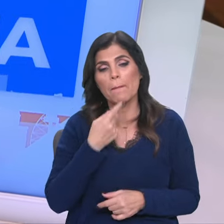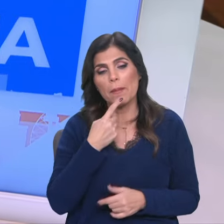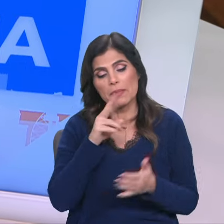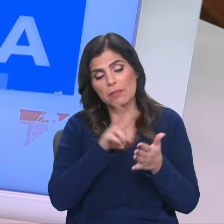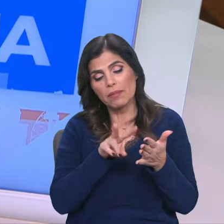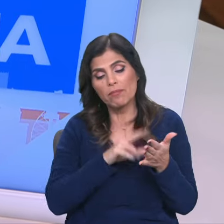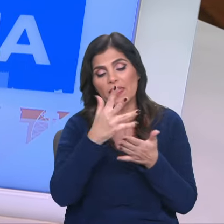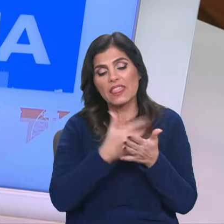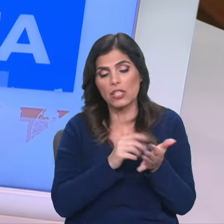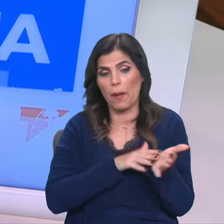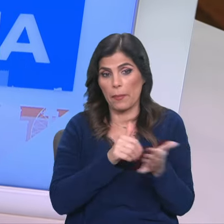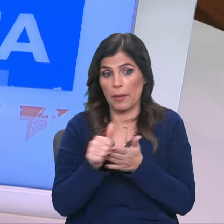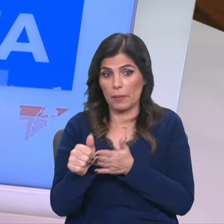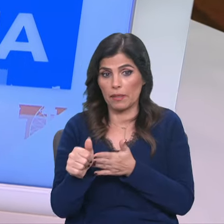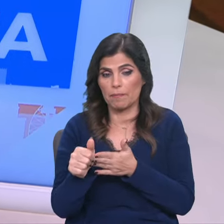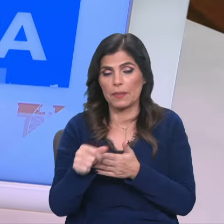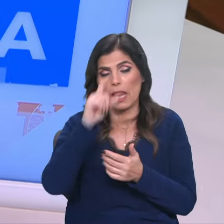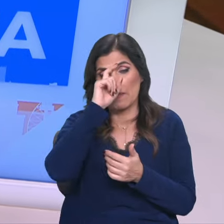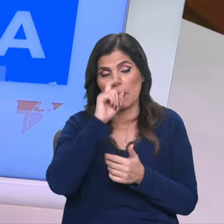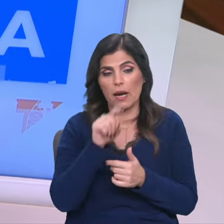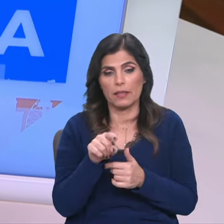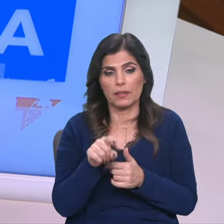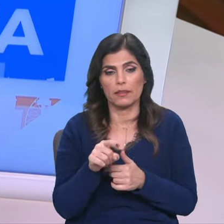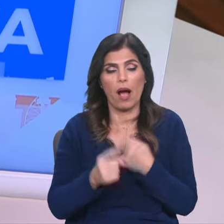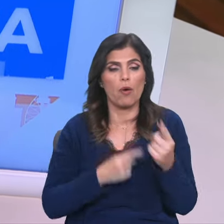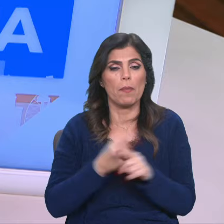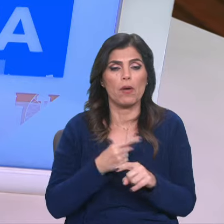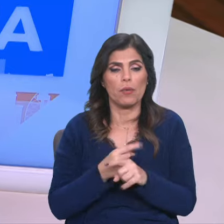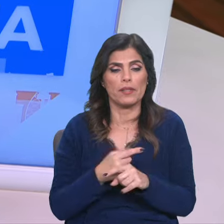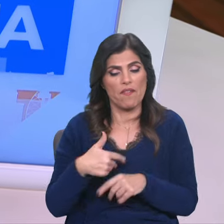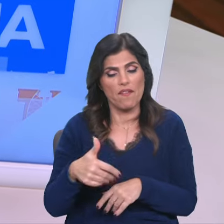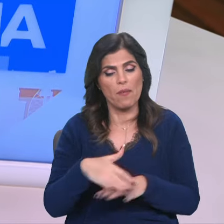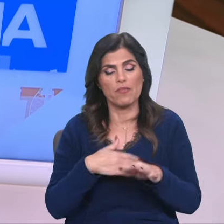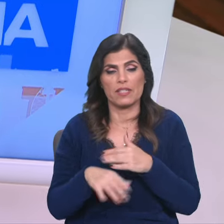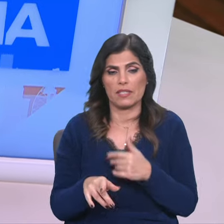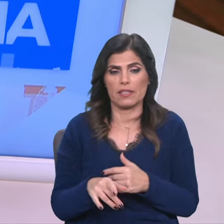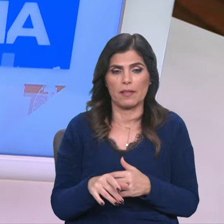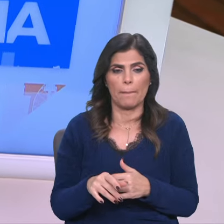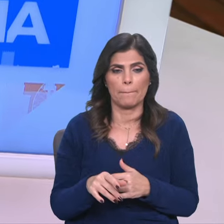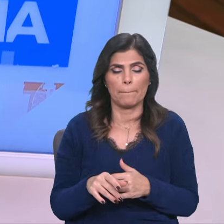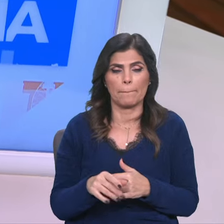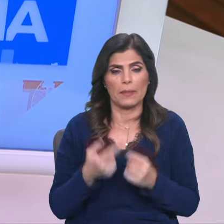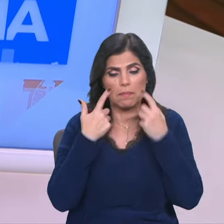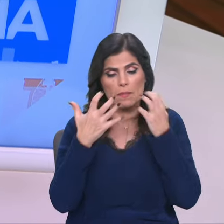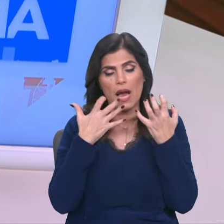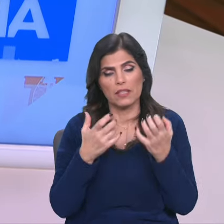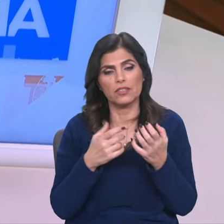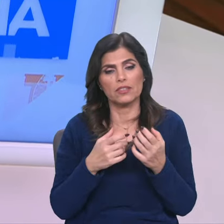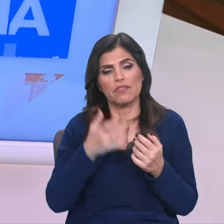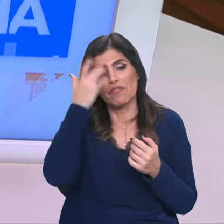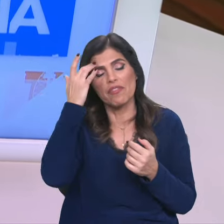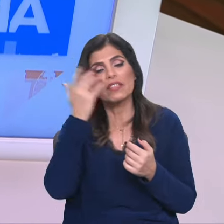bíblicos, de lembrar que é algo que se fará com maior clareza ou maior